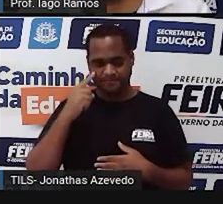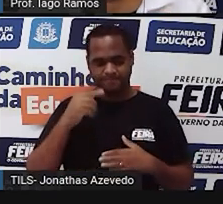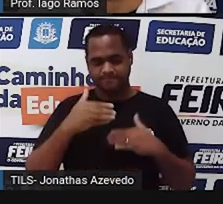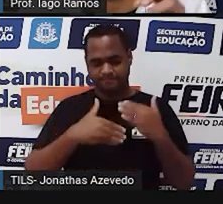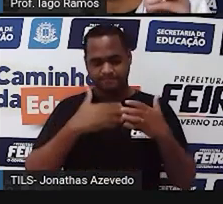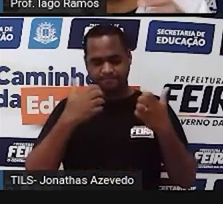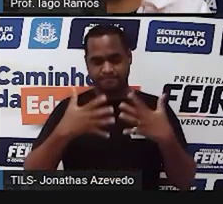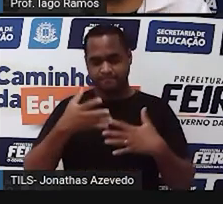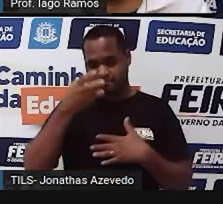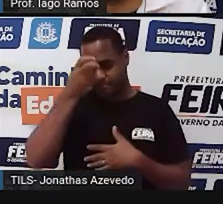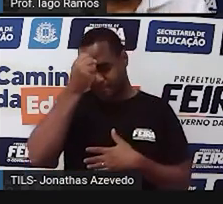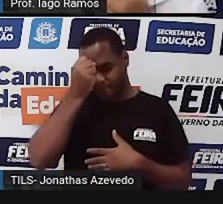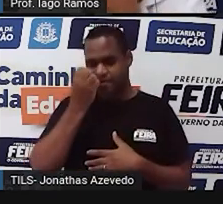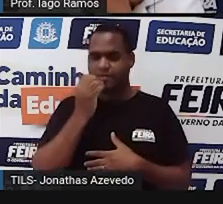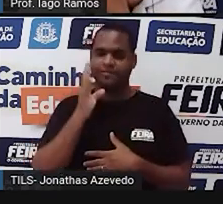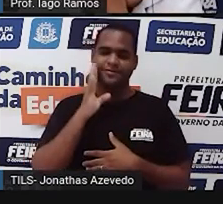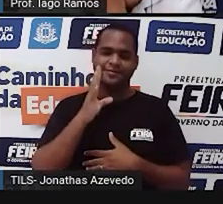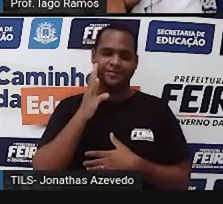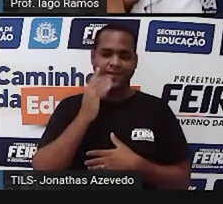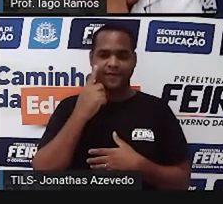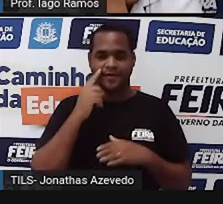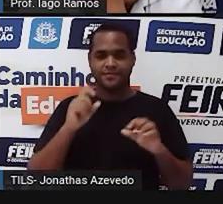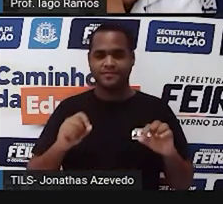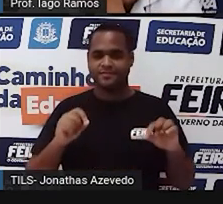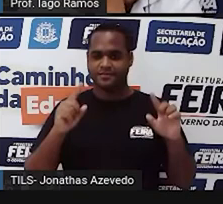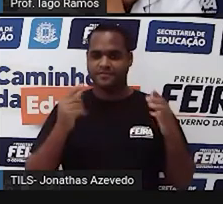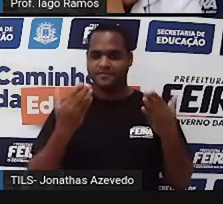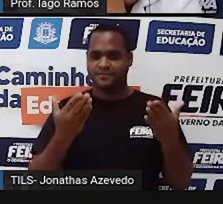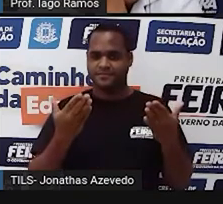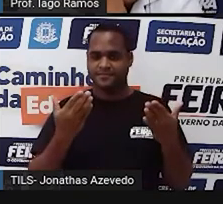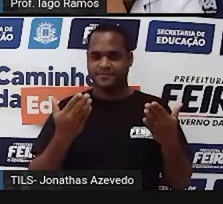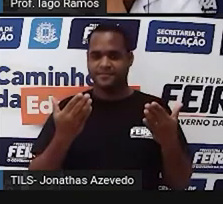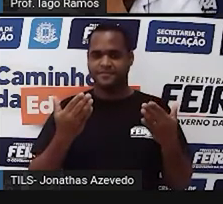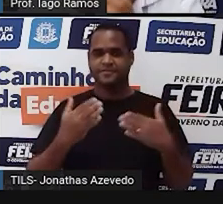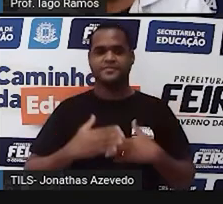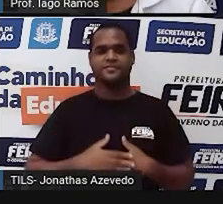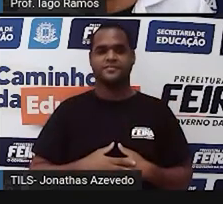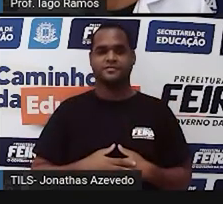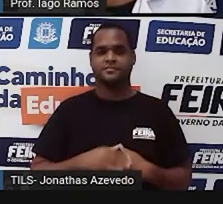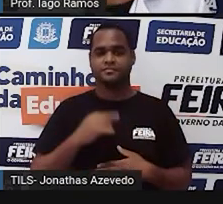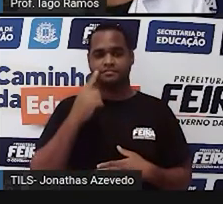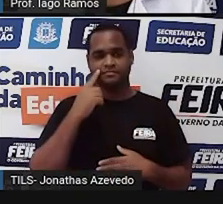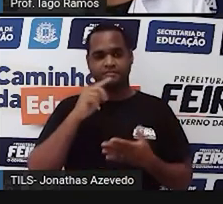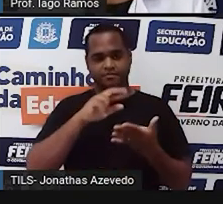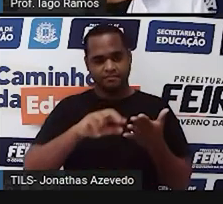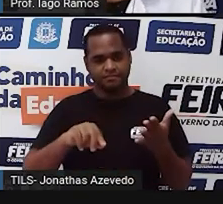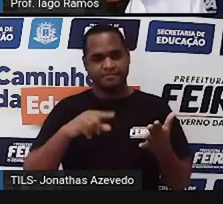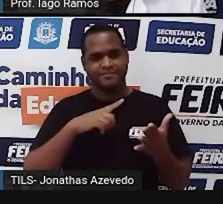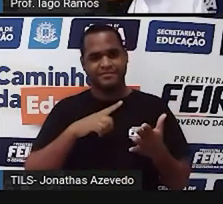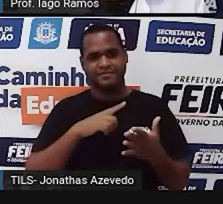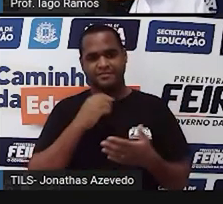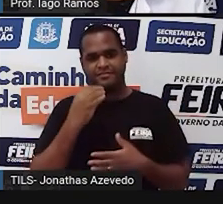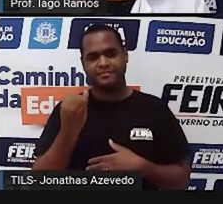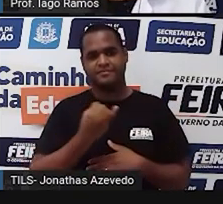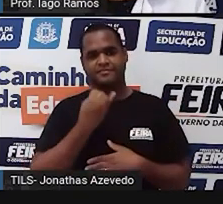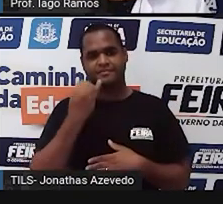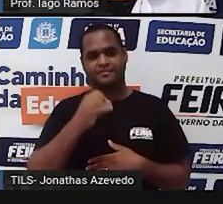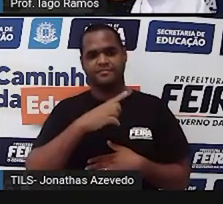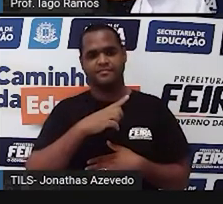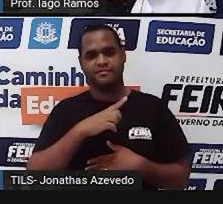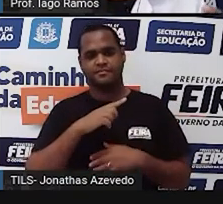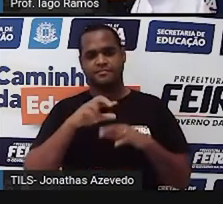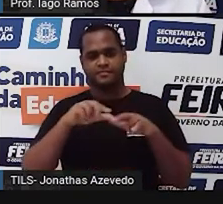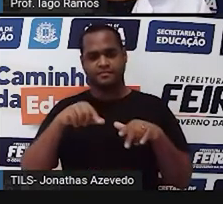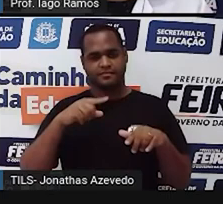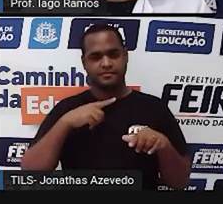aprendizagem, é bem bacana, olha só, vou mostrar um pouquinho para vocês. Esse é o material, certo? Nesse material a